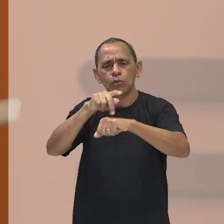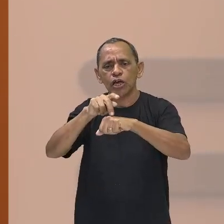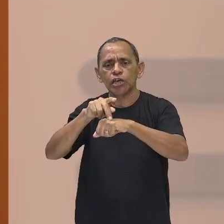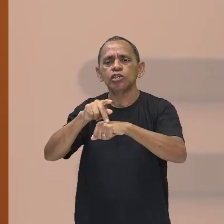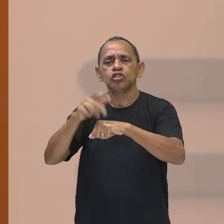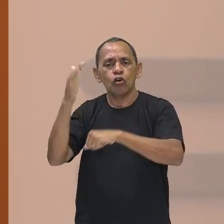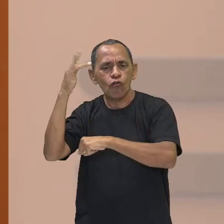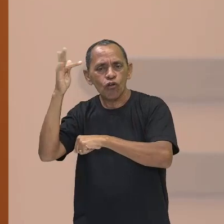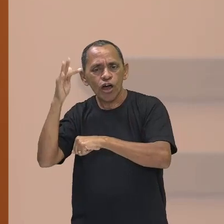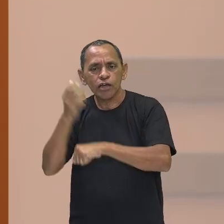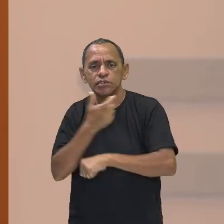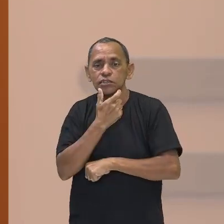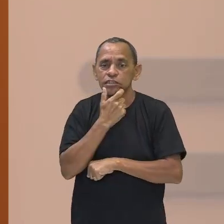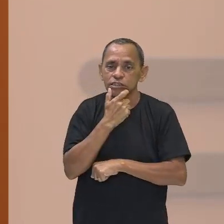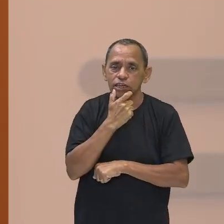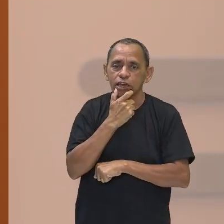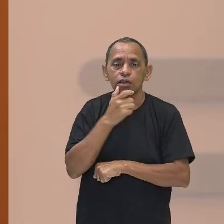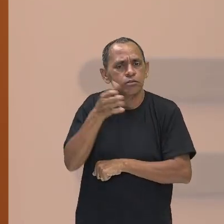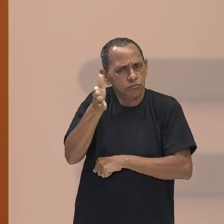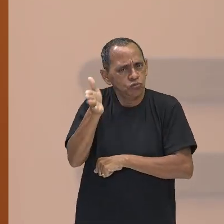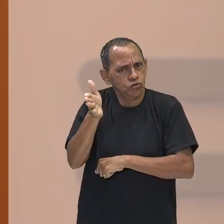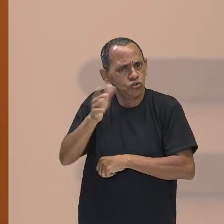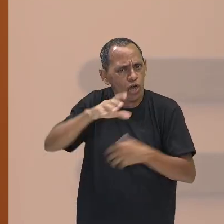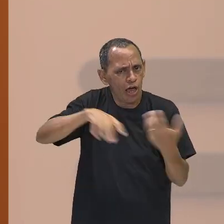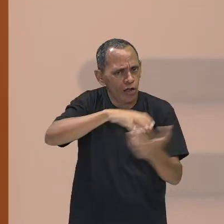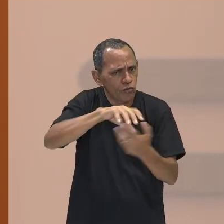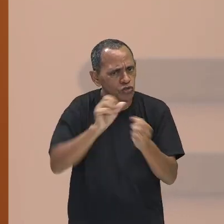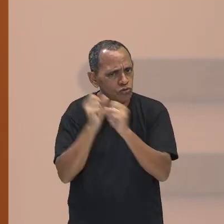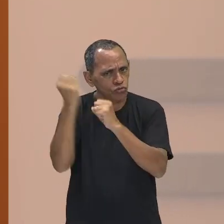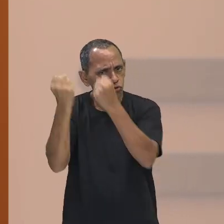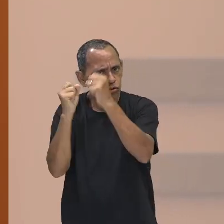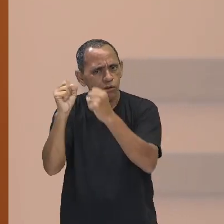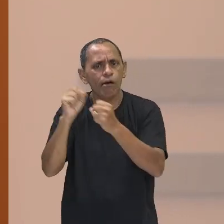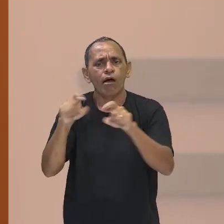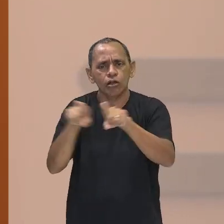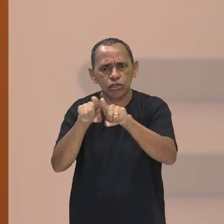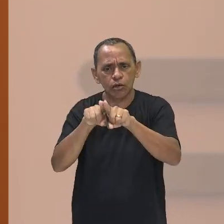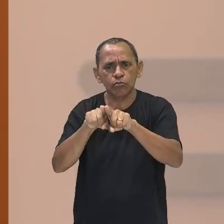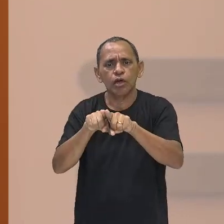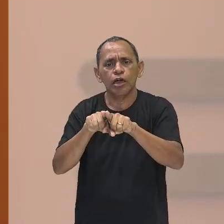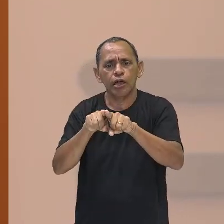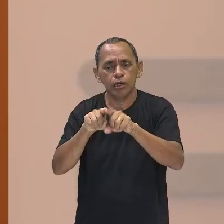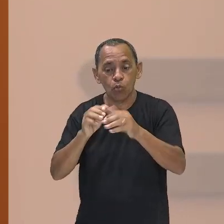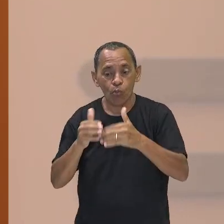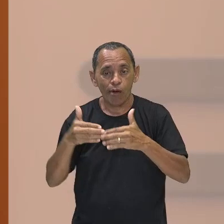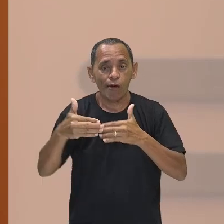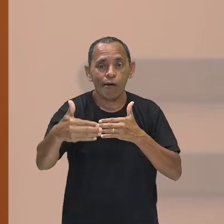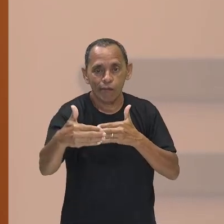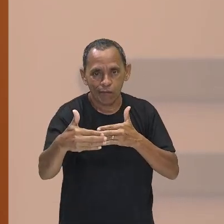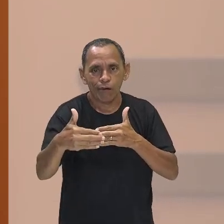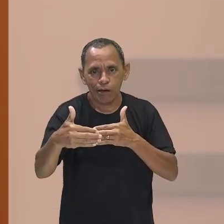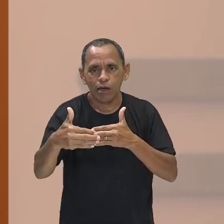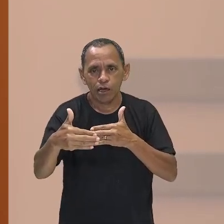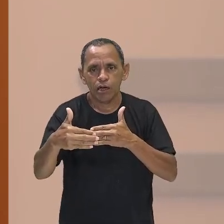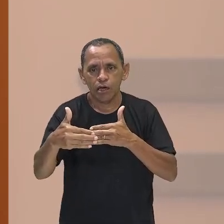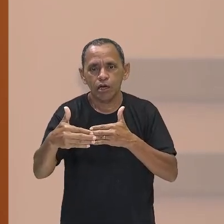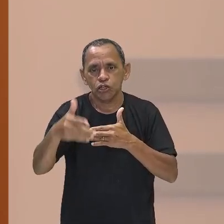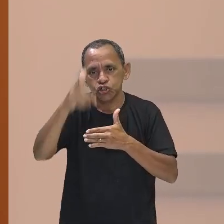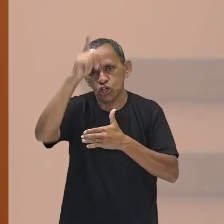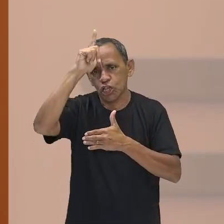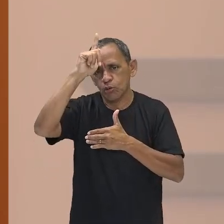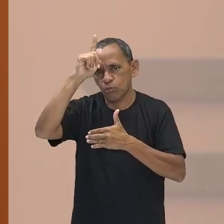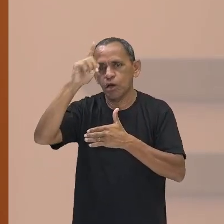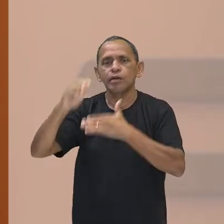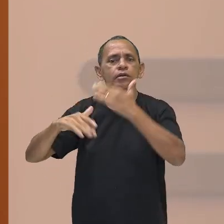como a Inglaterra, já fizeram a revolução industrial, já estão aí num passo à frente, a Alemanha ainda está